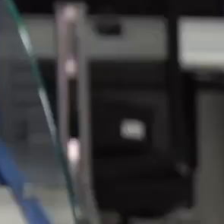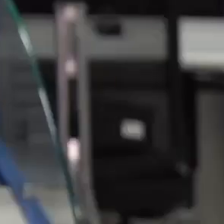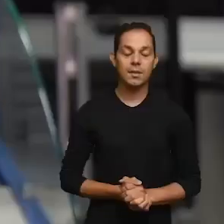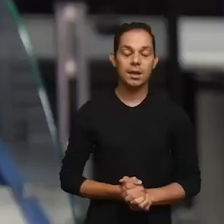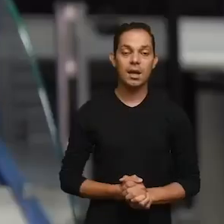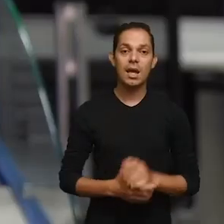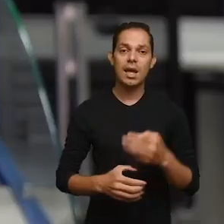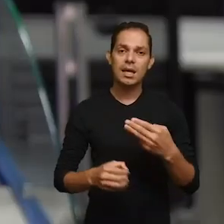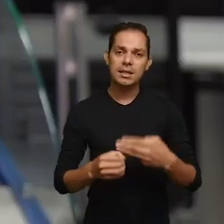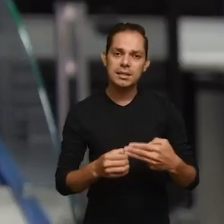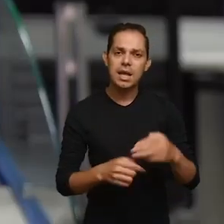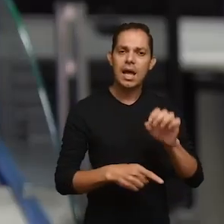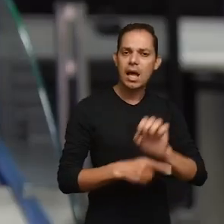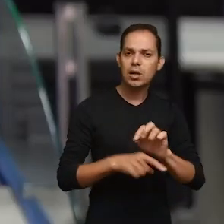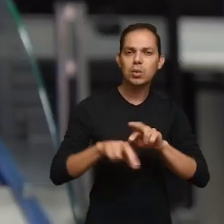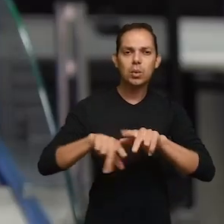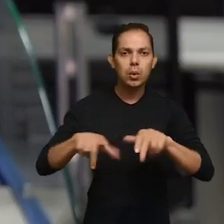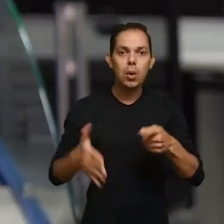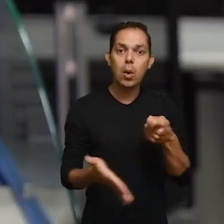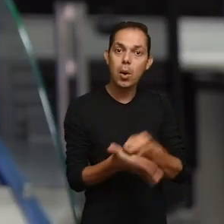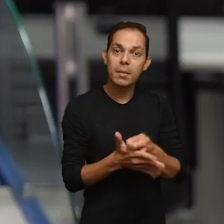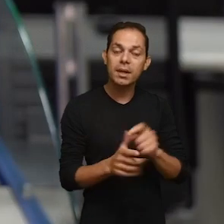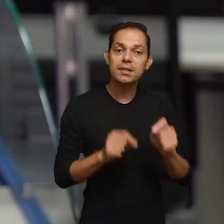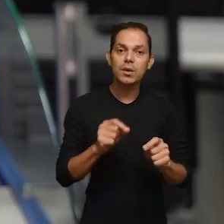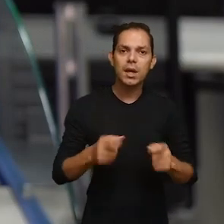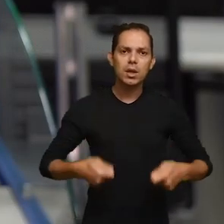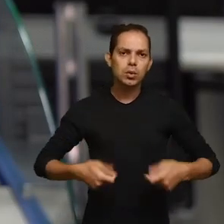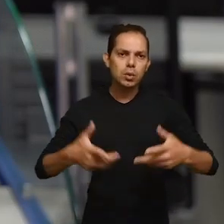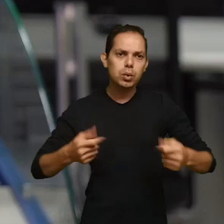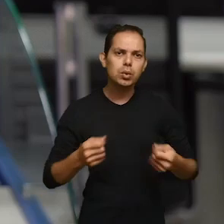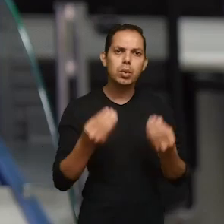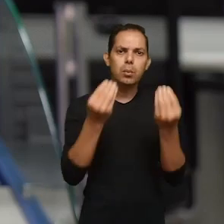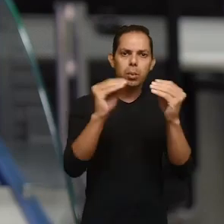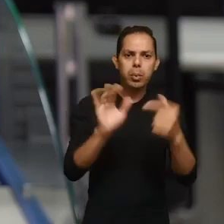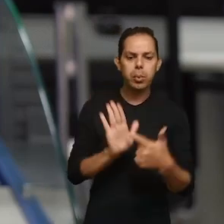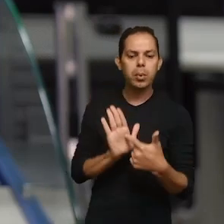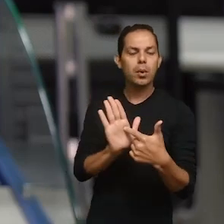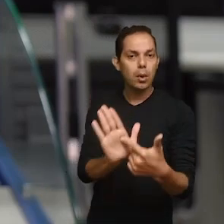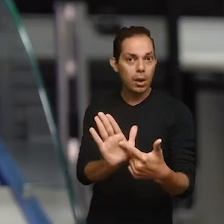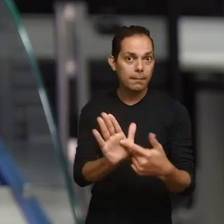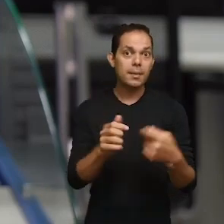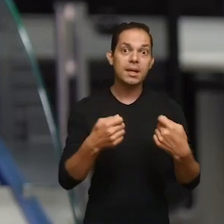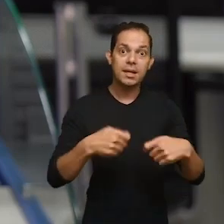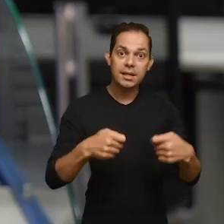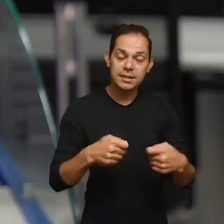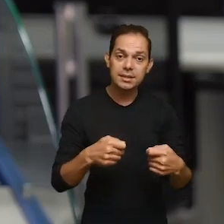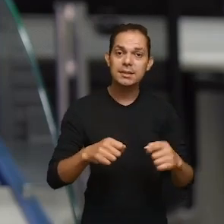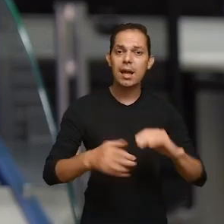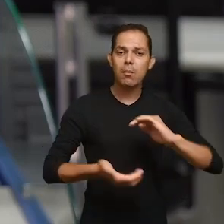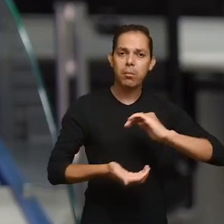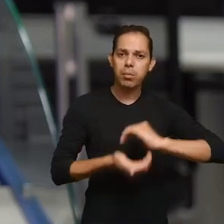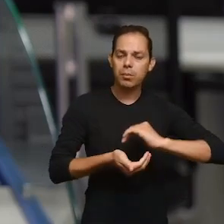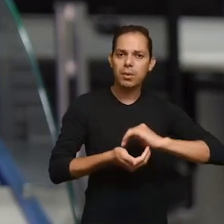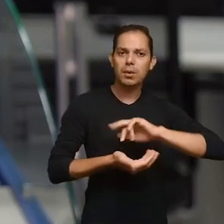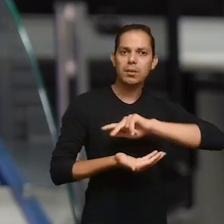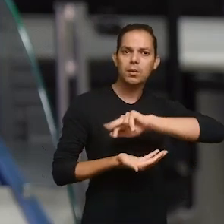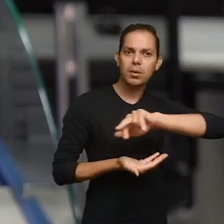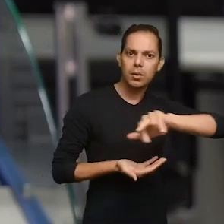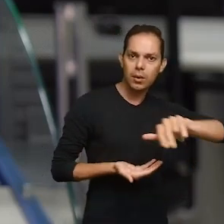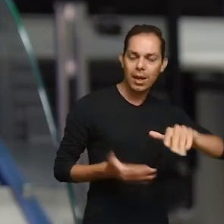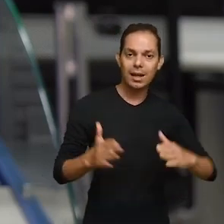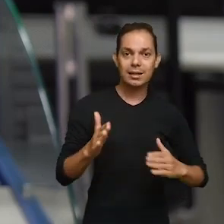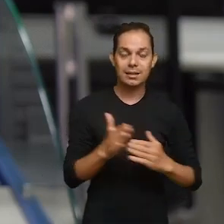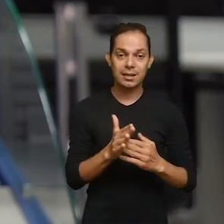É dever do ente beneficiado prestar contas dos recursos federais recebidos para ações de defesa civil